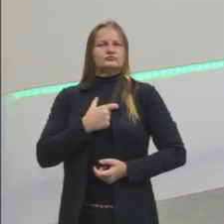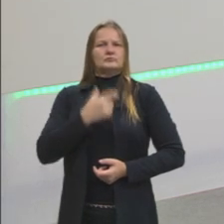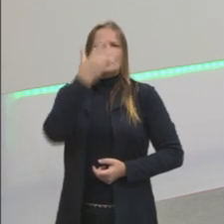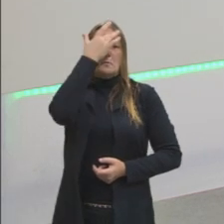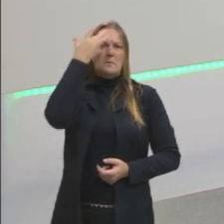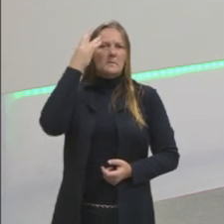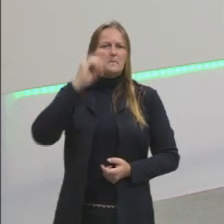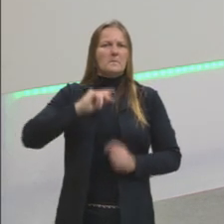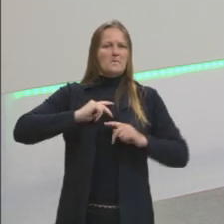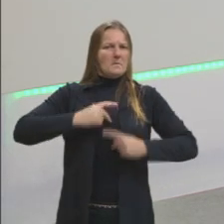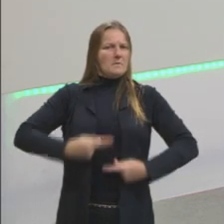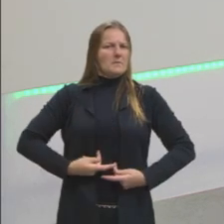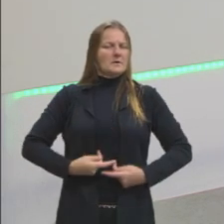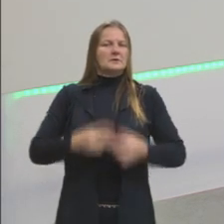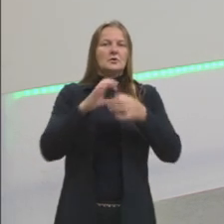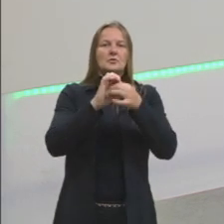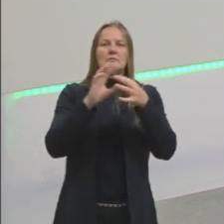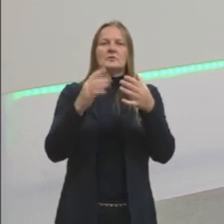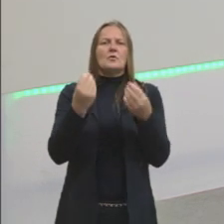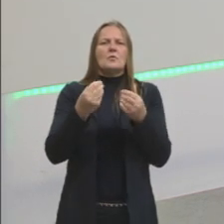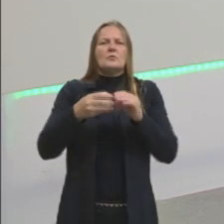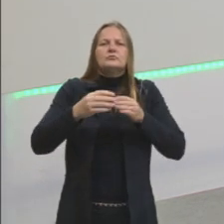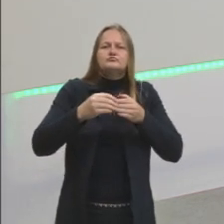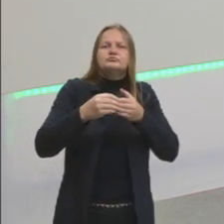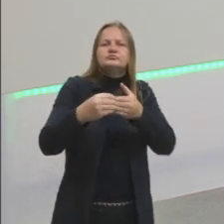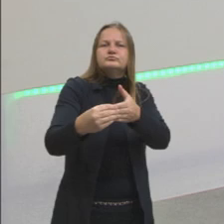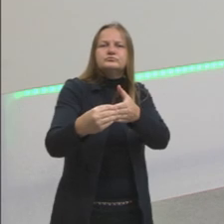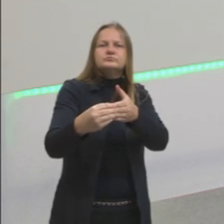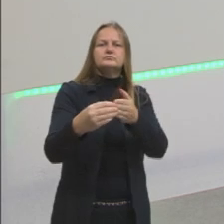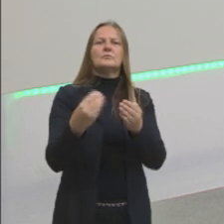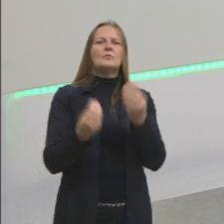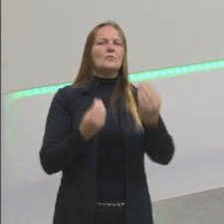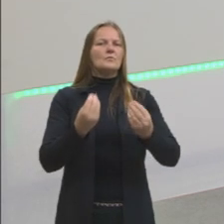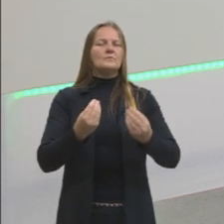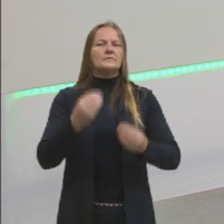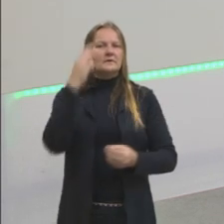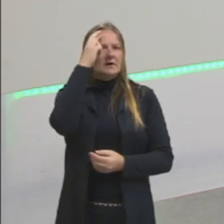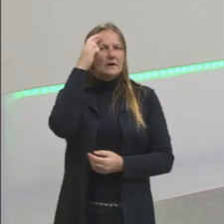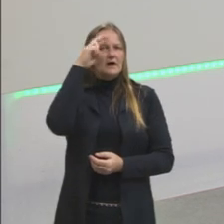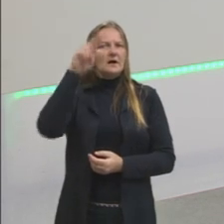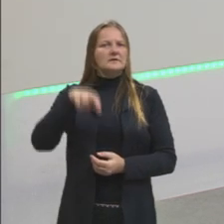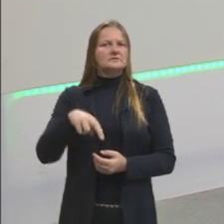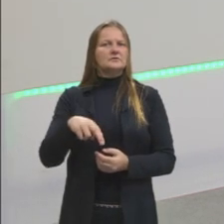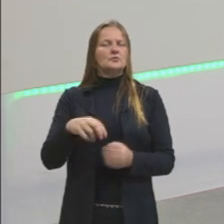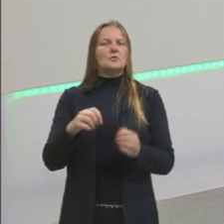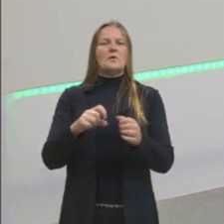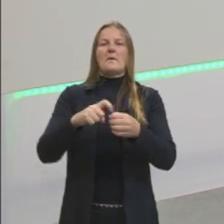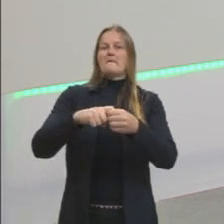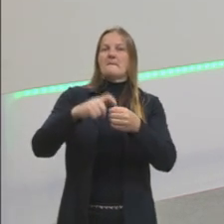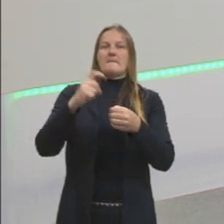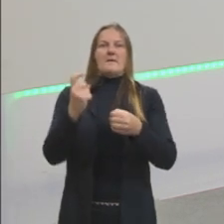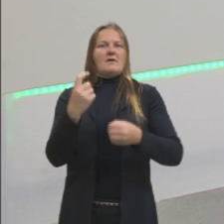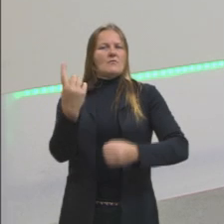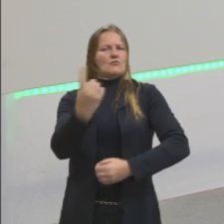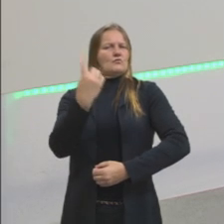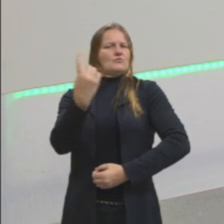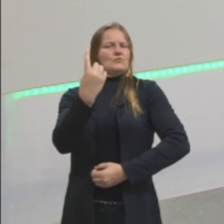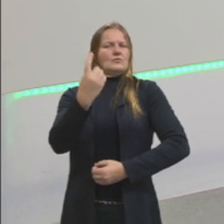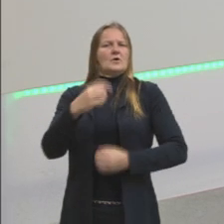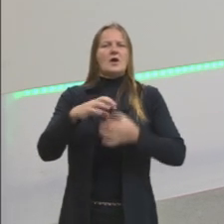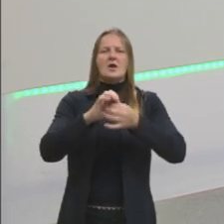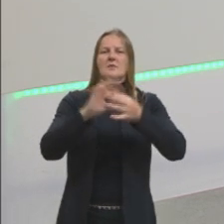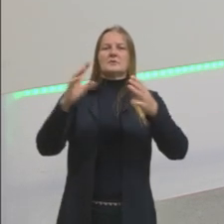através da razão, da liberdade, vai poder se conduzir. E a razão prometeu emancipação, liberdade,